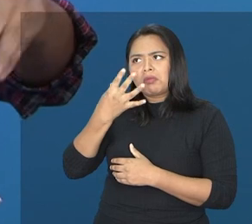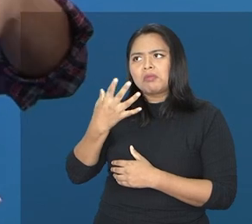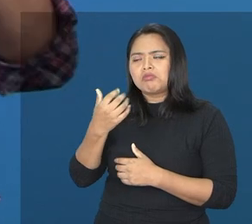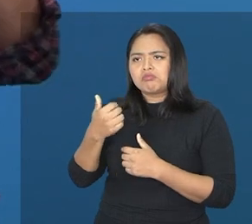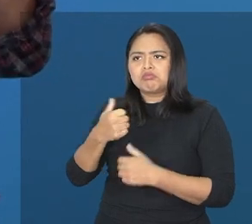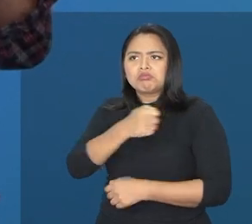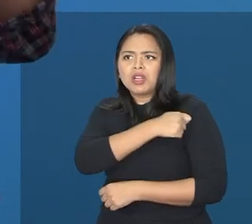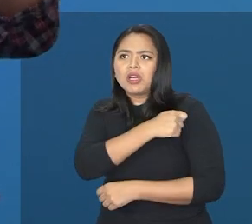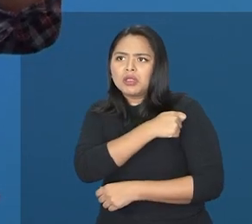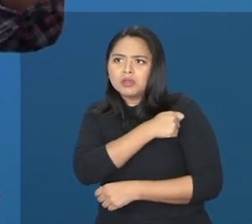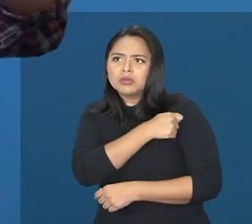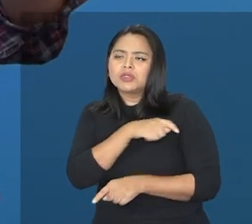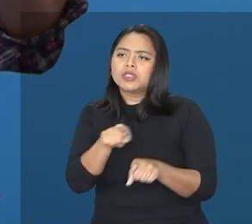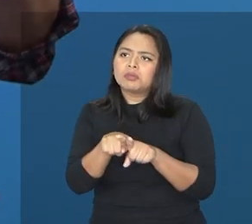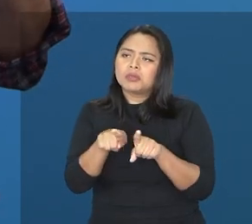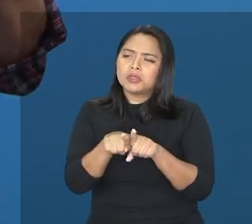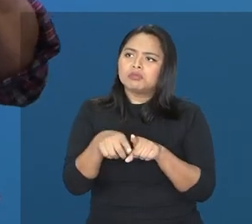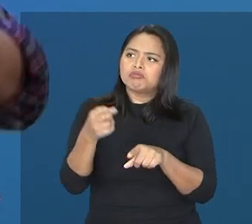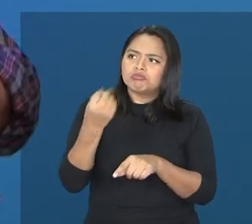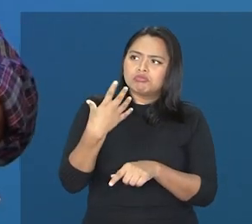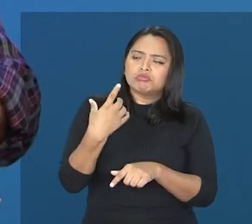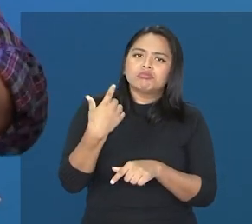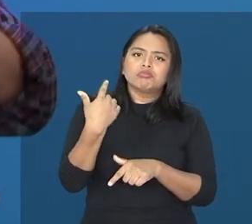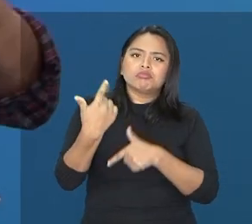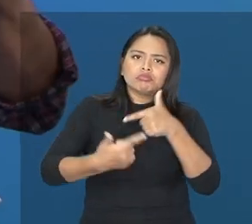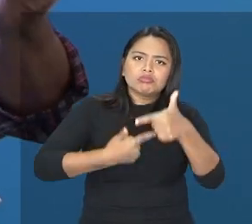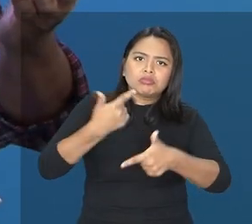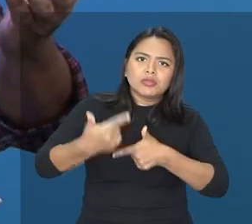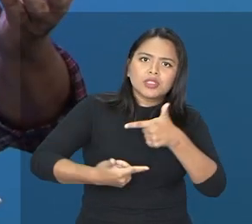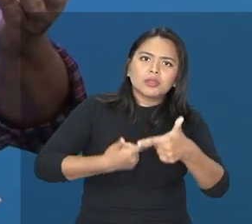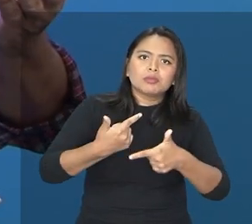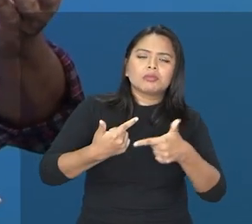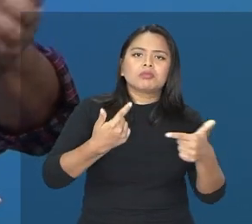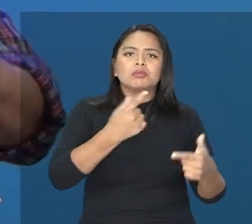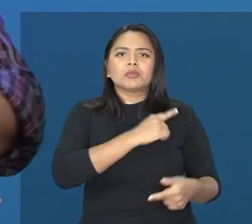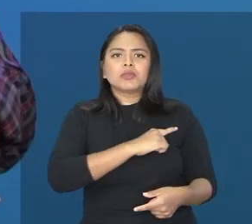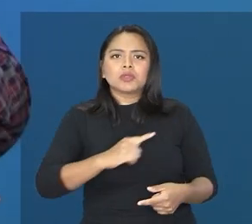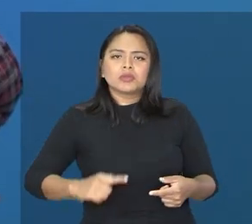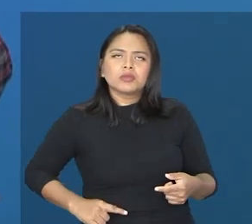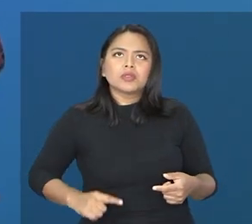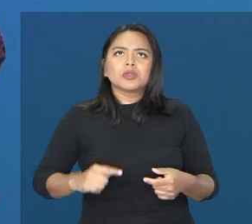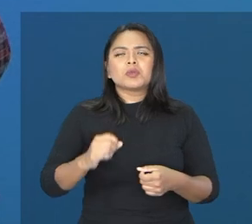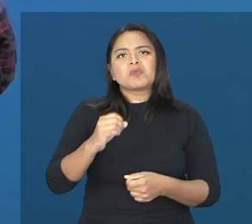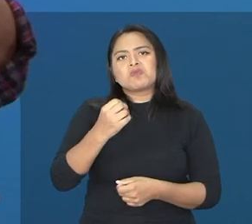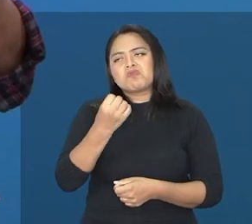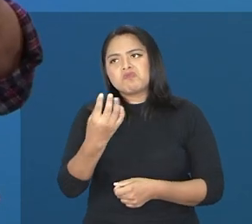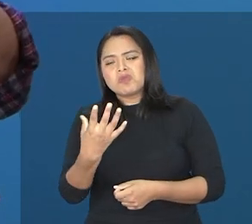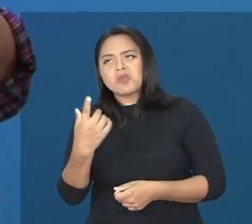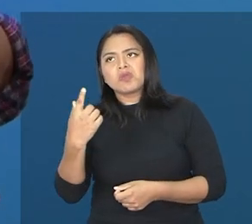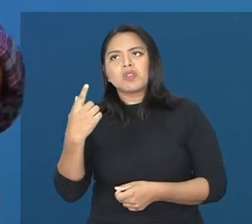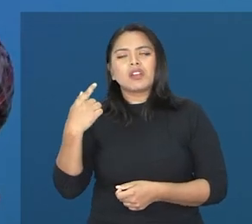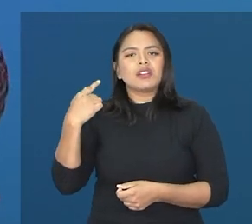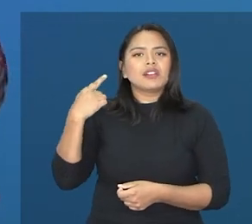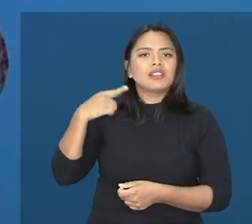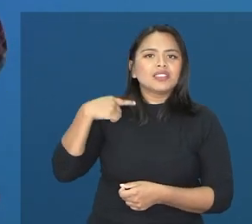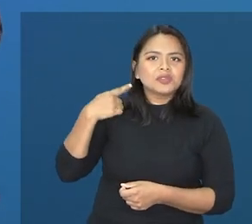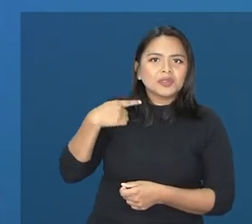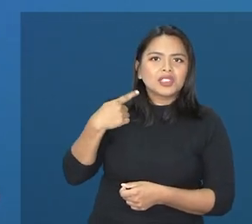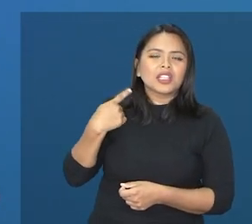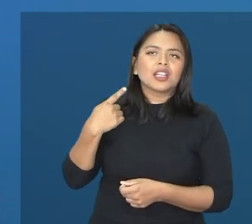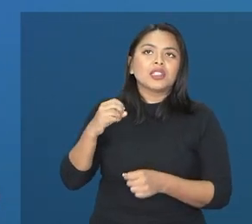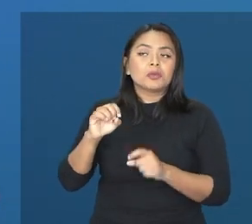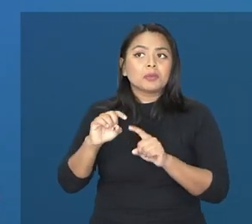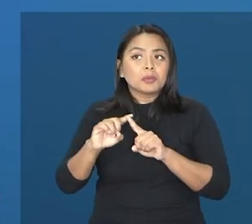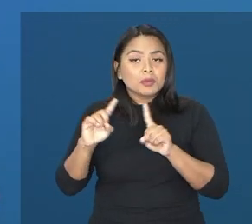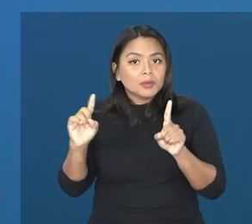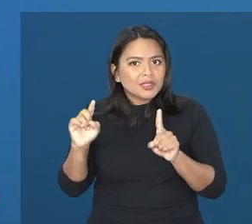provavelmente vai ser um bom funcionário público, vai ser um bom advogado, vai ser um bom arquiteto, um bom engenheiro. Mas esse